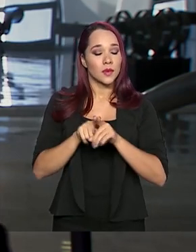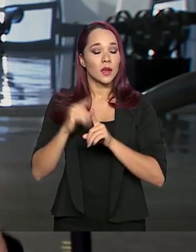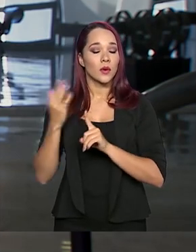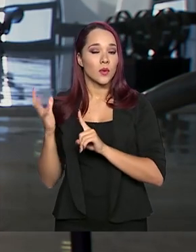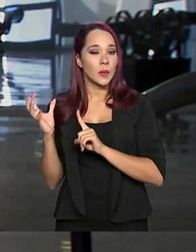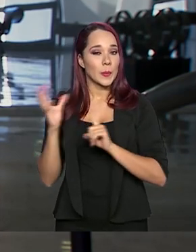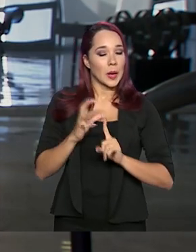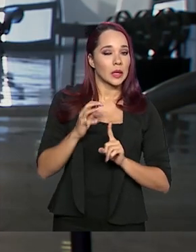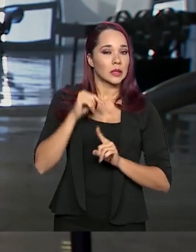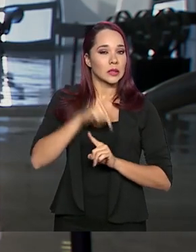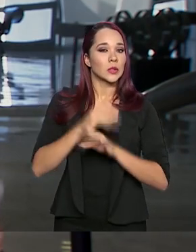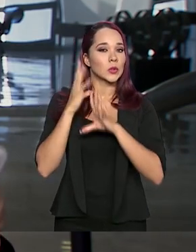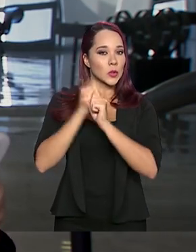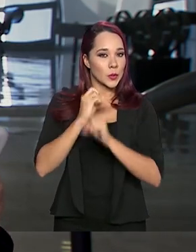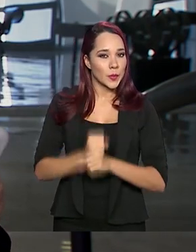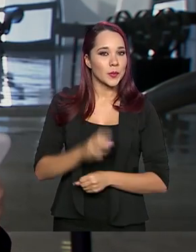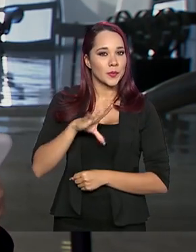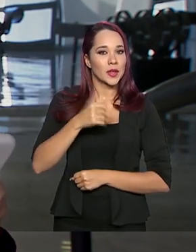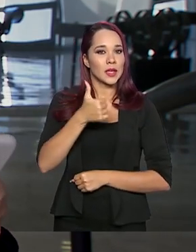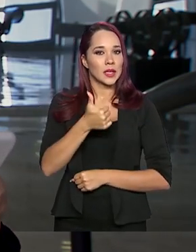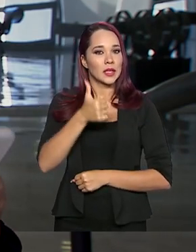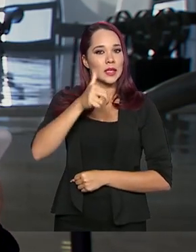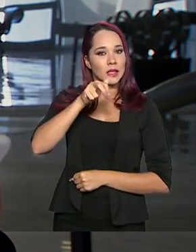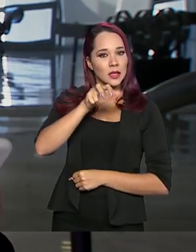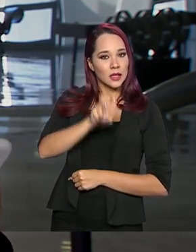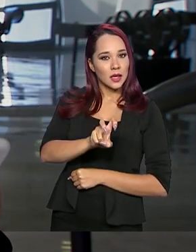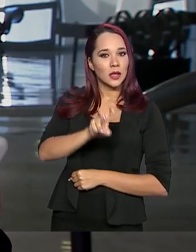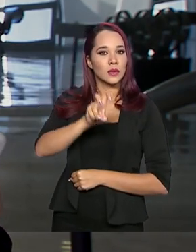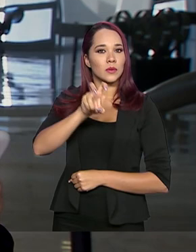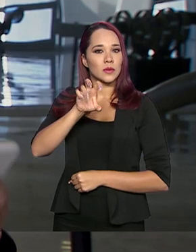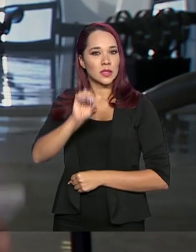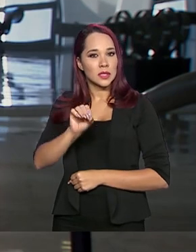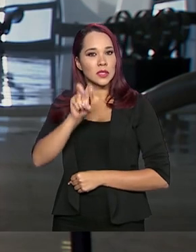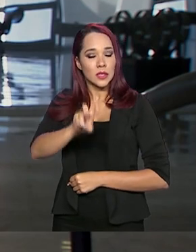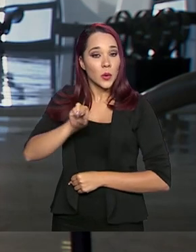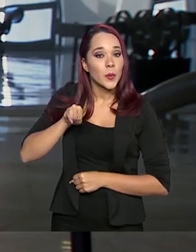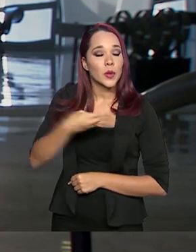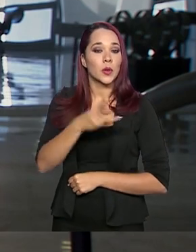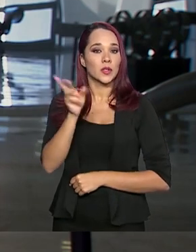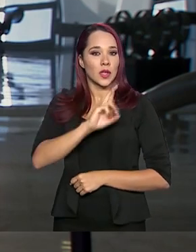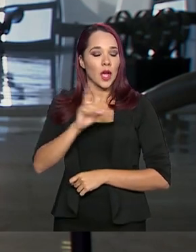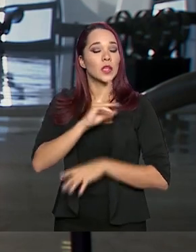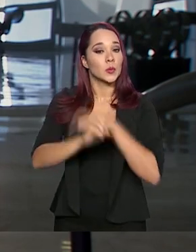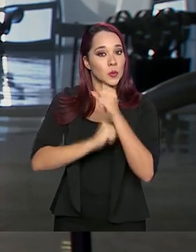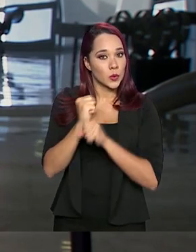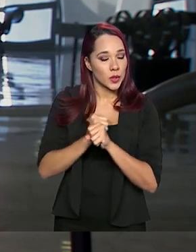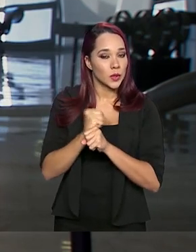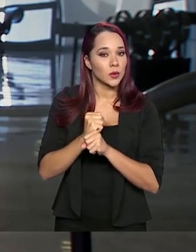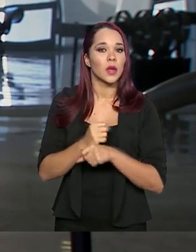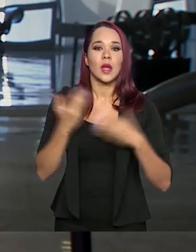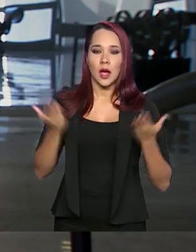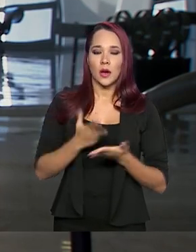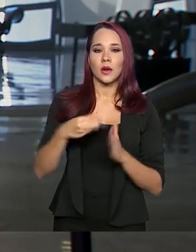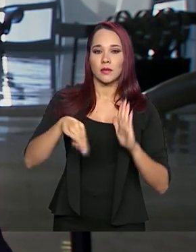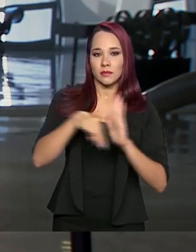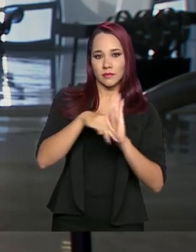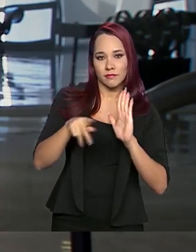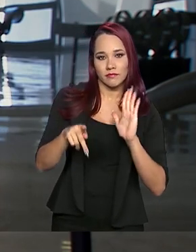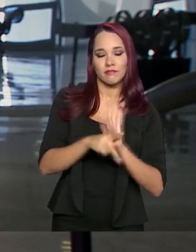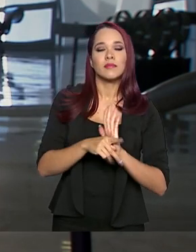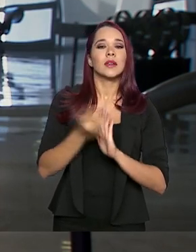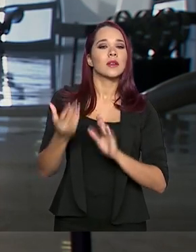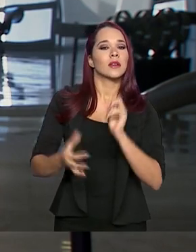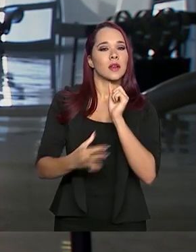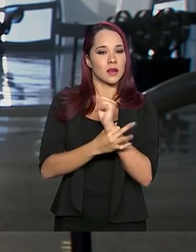previsto orçamentário é de 505 milhões de reais ao ano. Agora, a MP, que garante